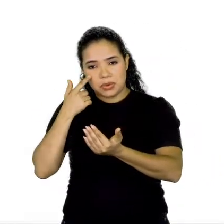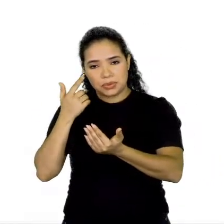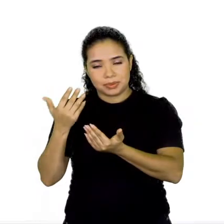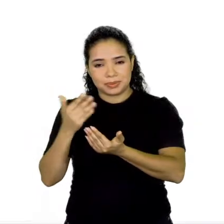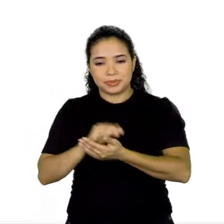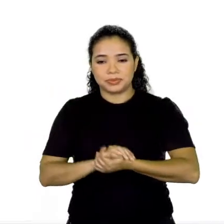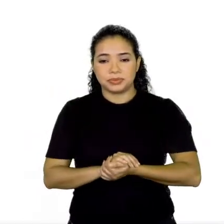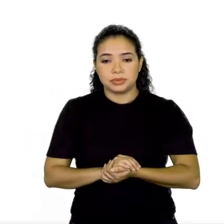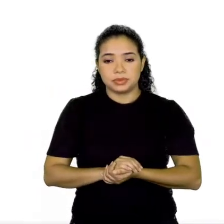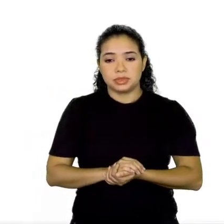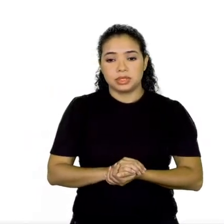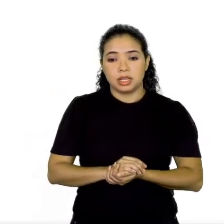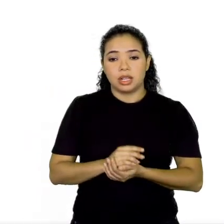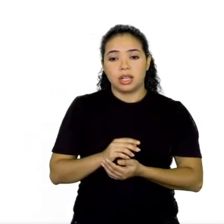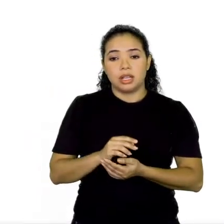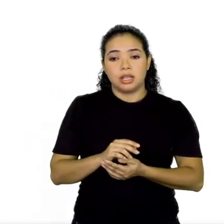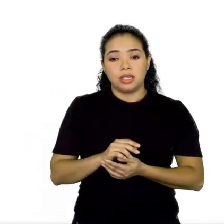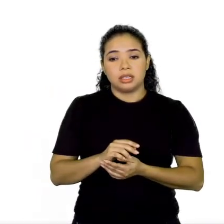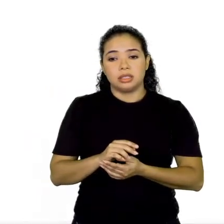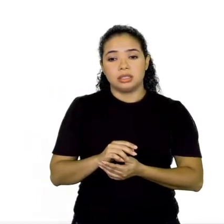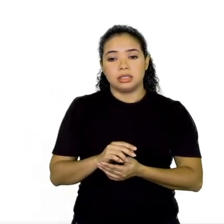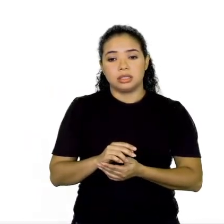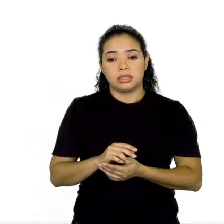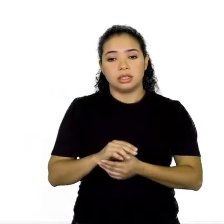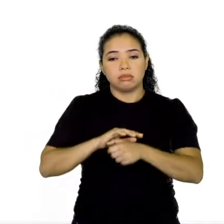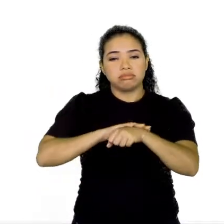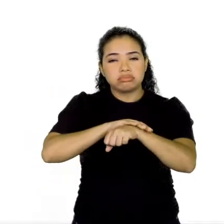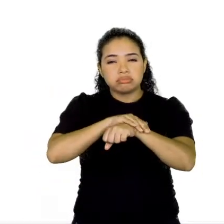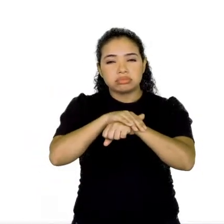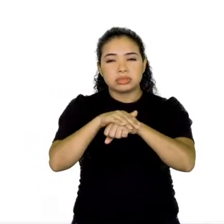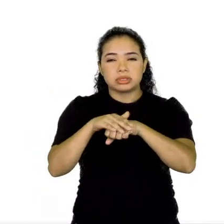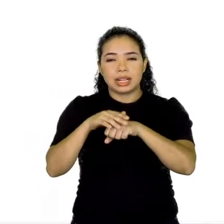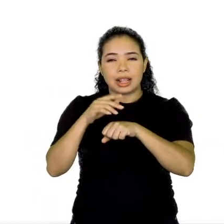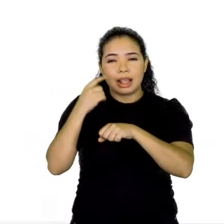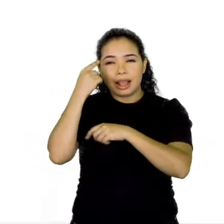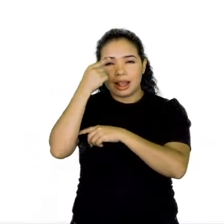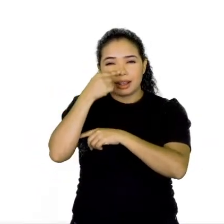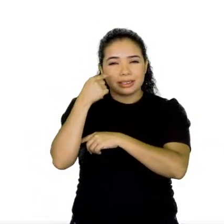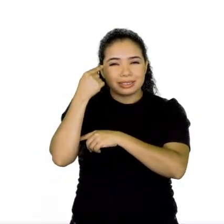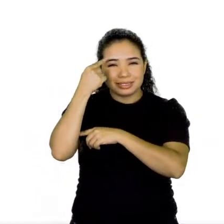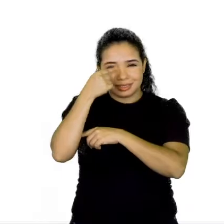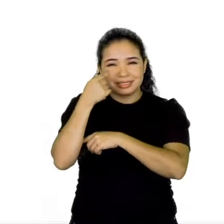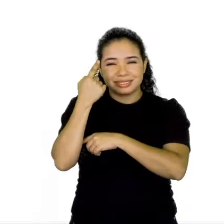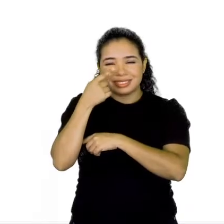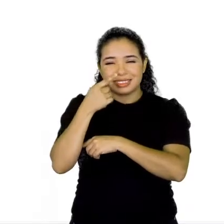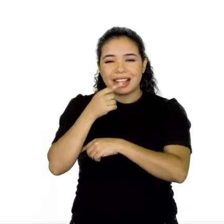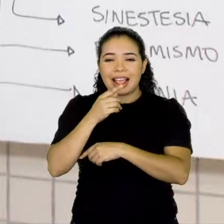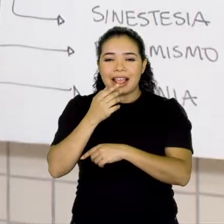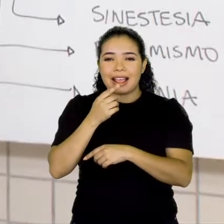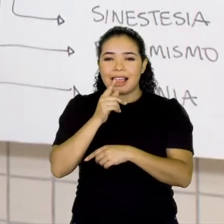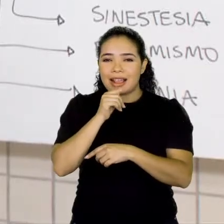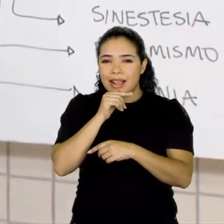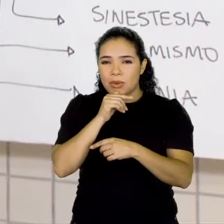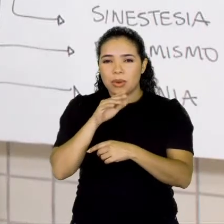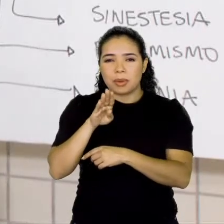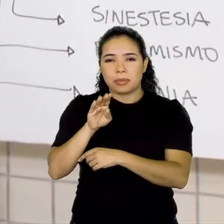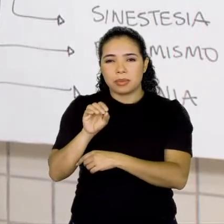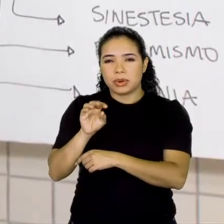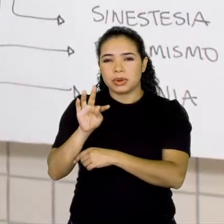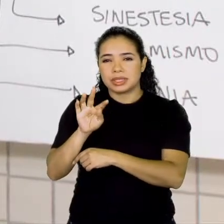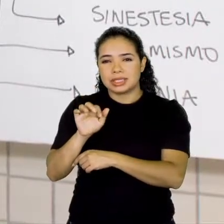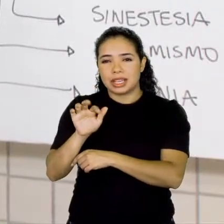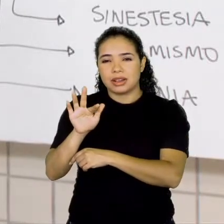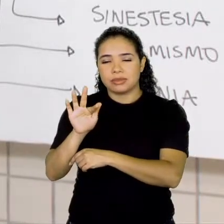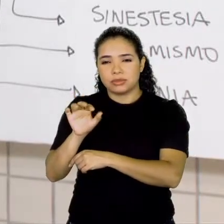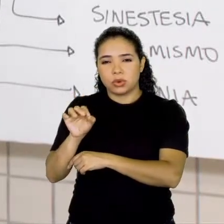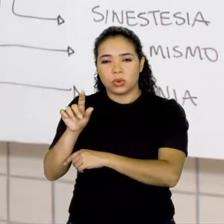Veio quebrar a superfície da fronte quieta, como a água de Botafogo. Então, ele usou o